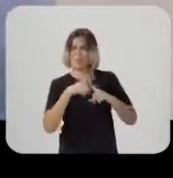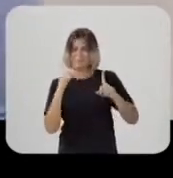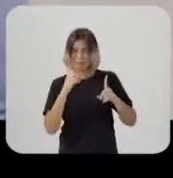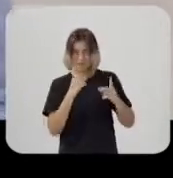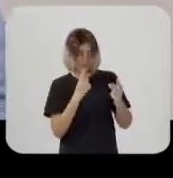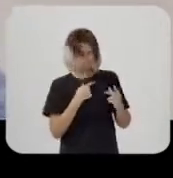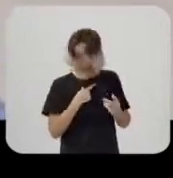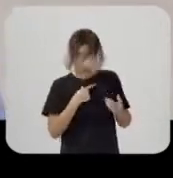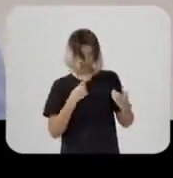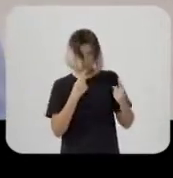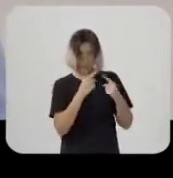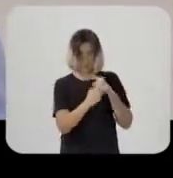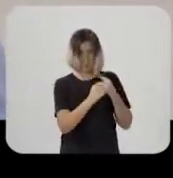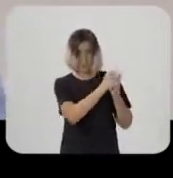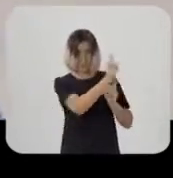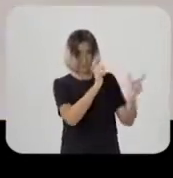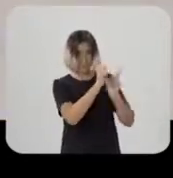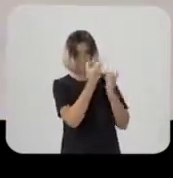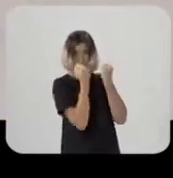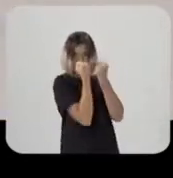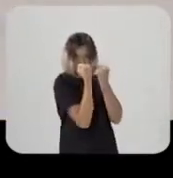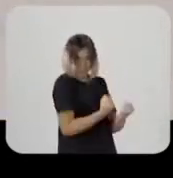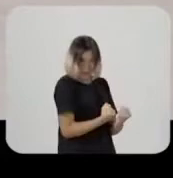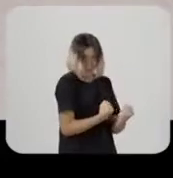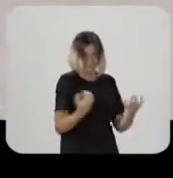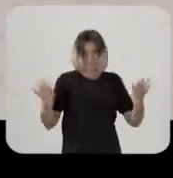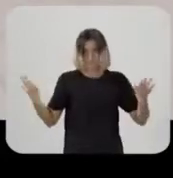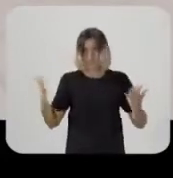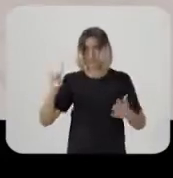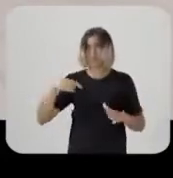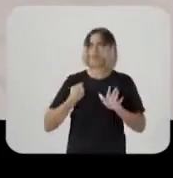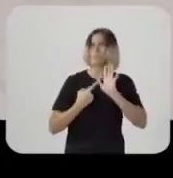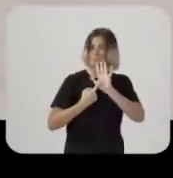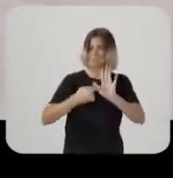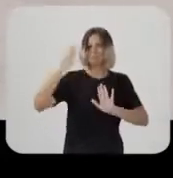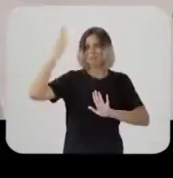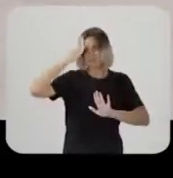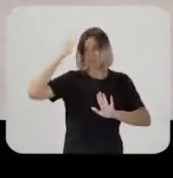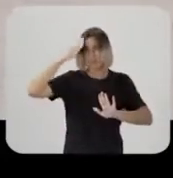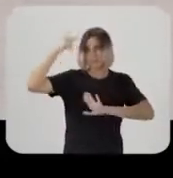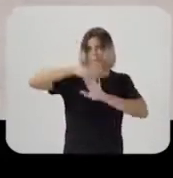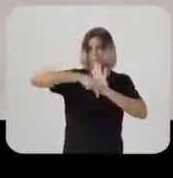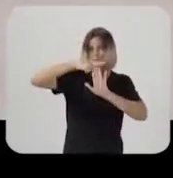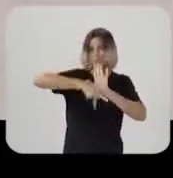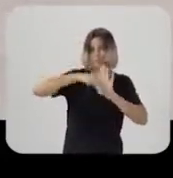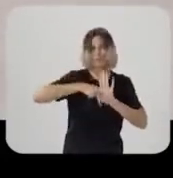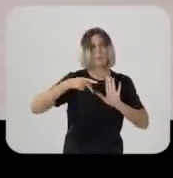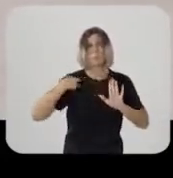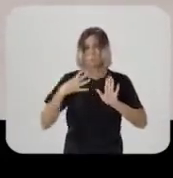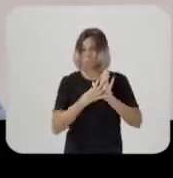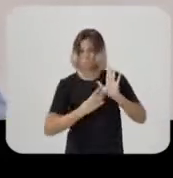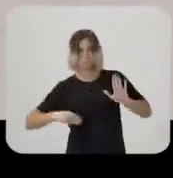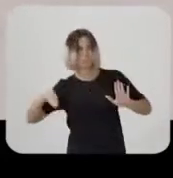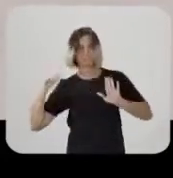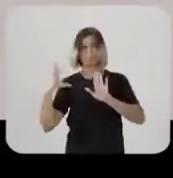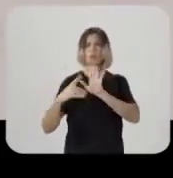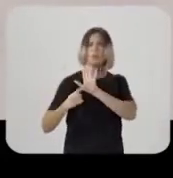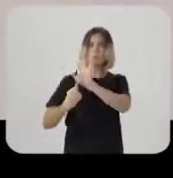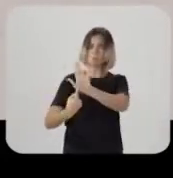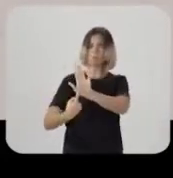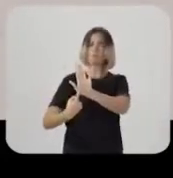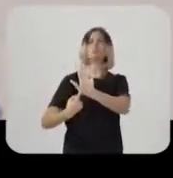das barbaridades que foram ditas. Só não erra quem não faz. Nesses anos, mostramos que sabemos tirar projetos do papel como ninguém.